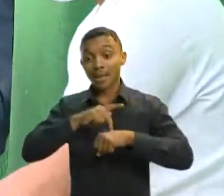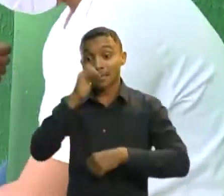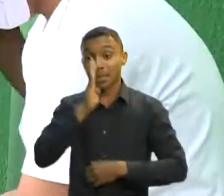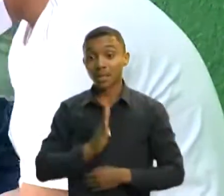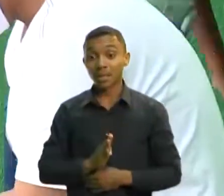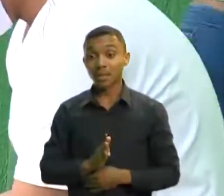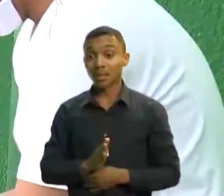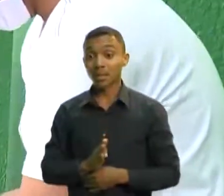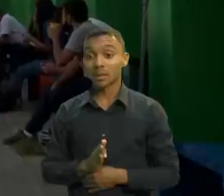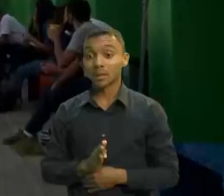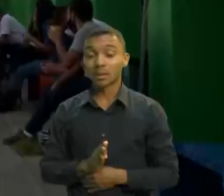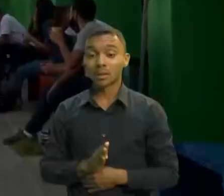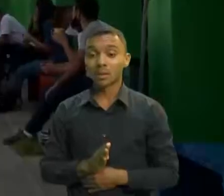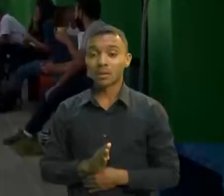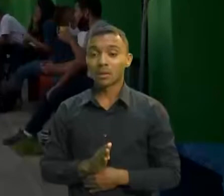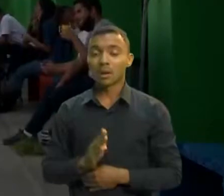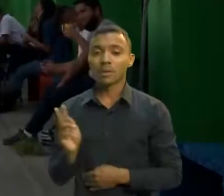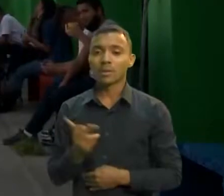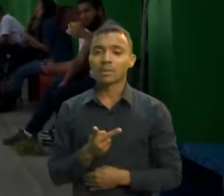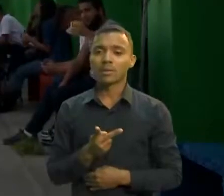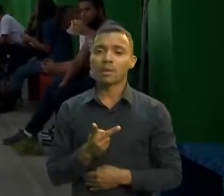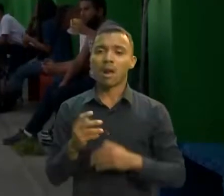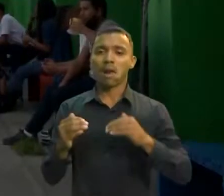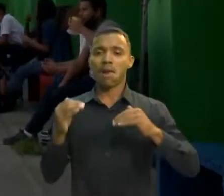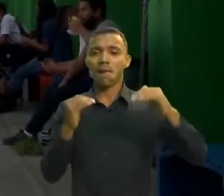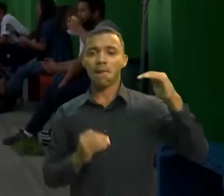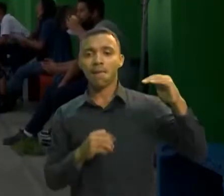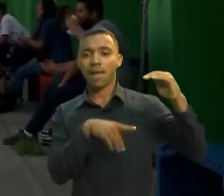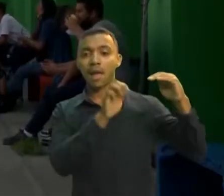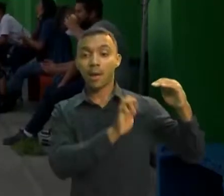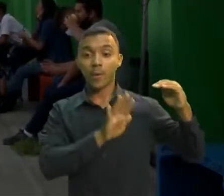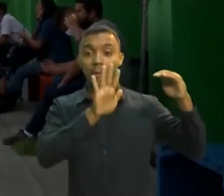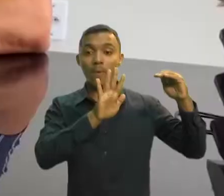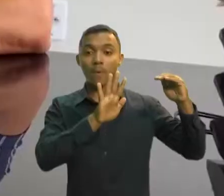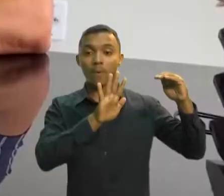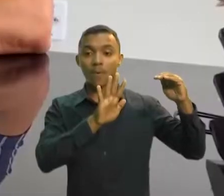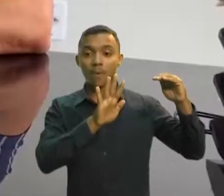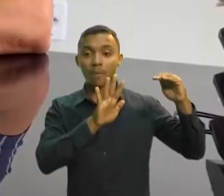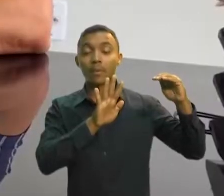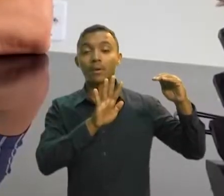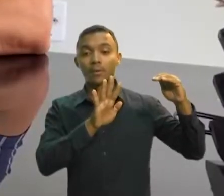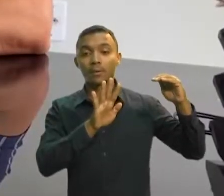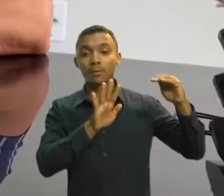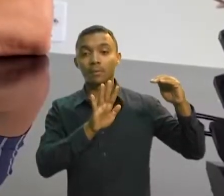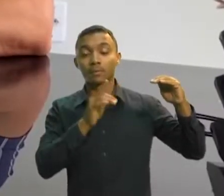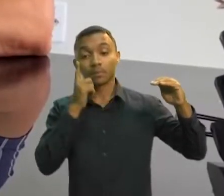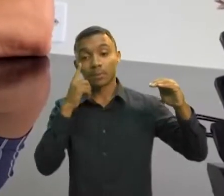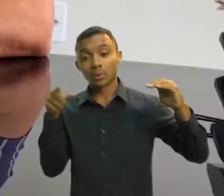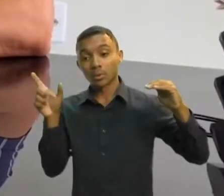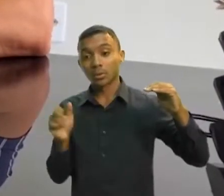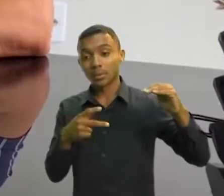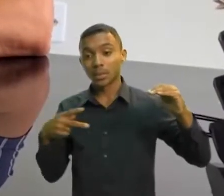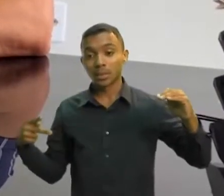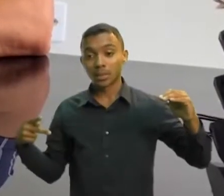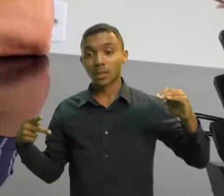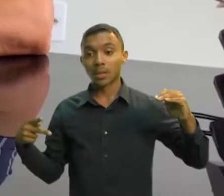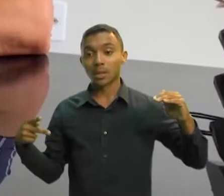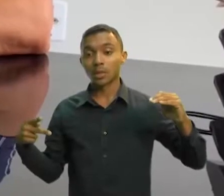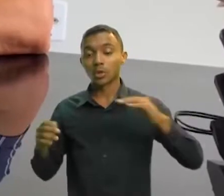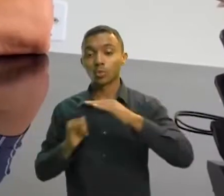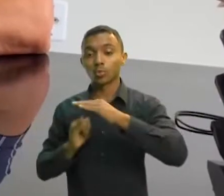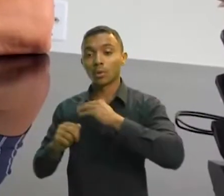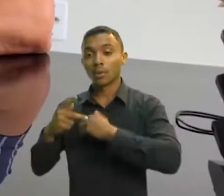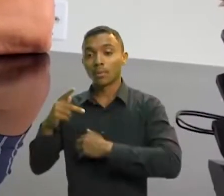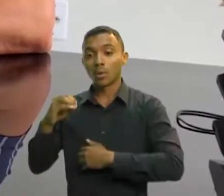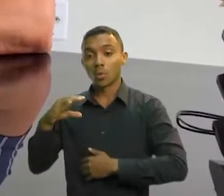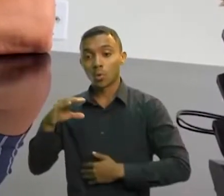em relação a países europeus. mas também em nações da América Latina. Para o presidente da APOC, a defasagem salarial dos